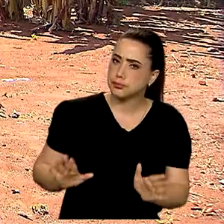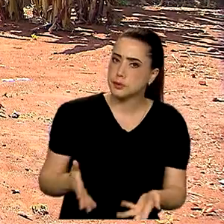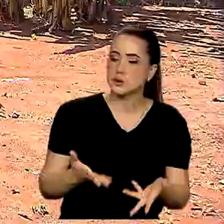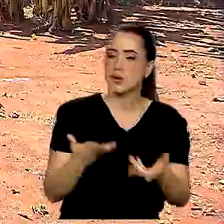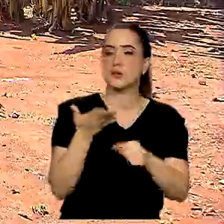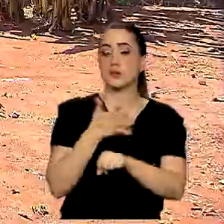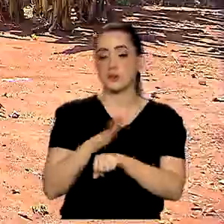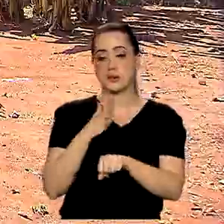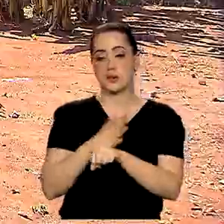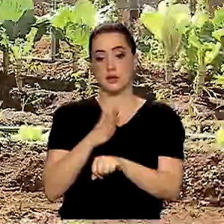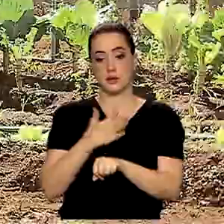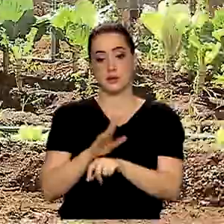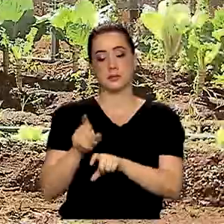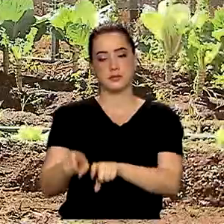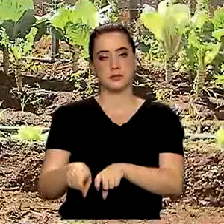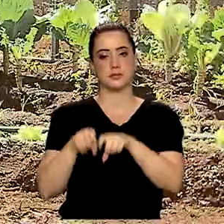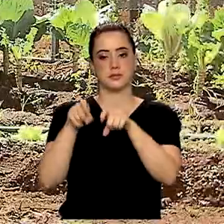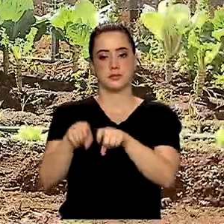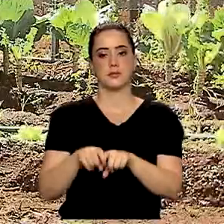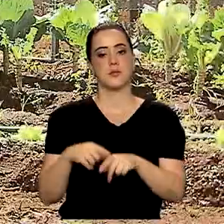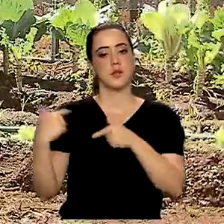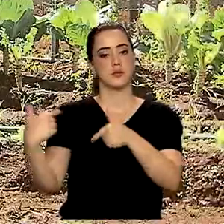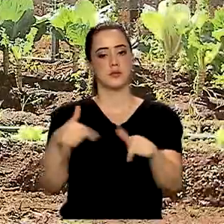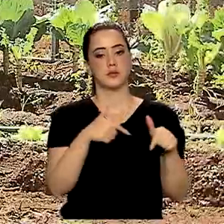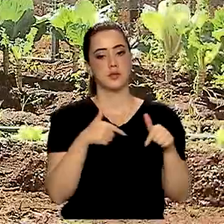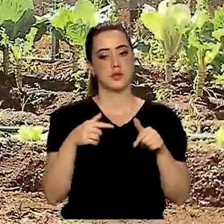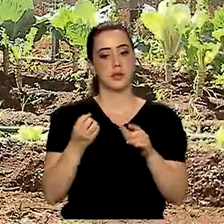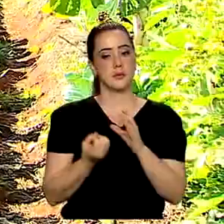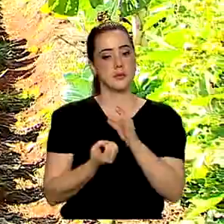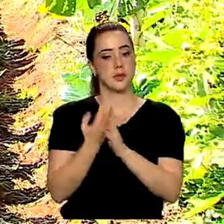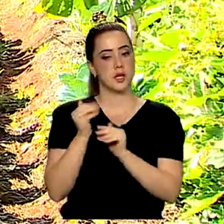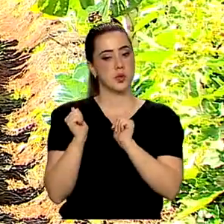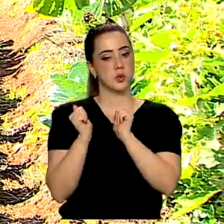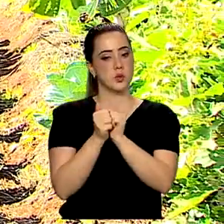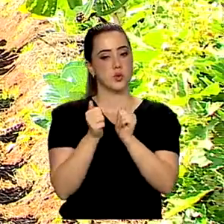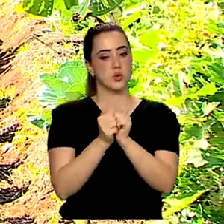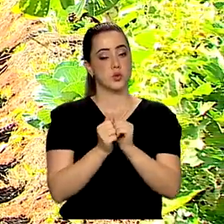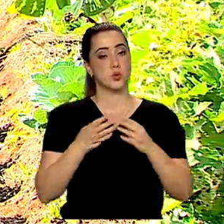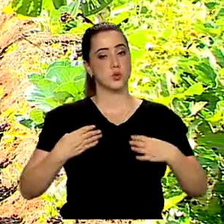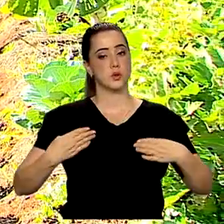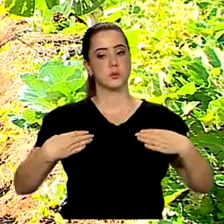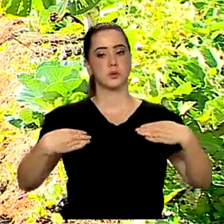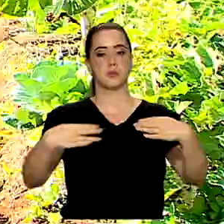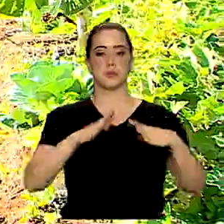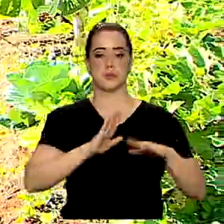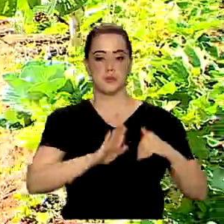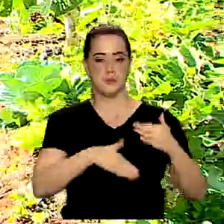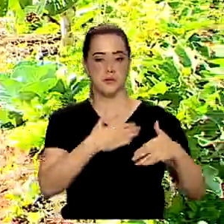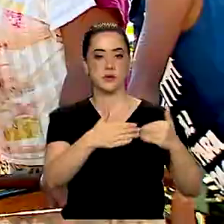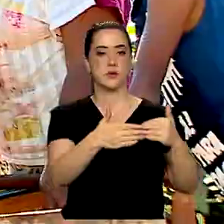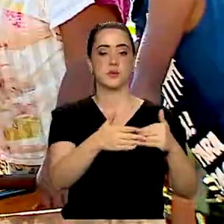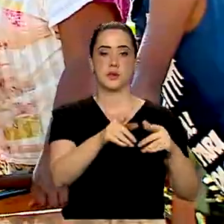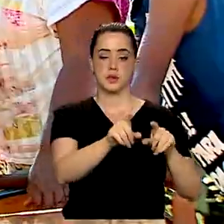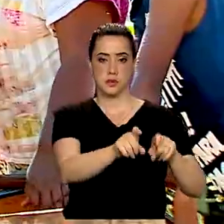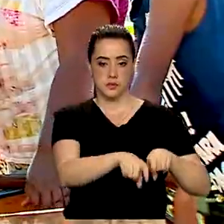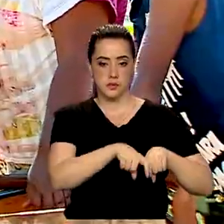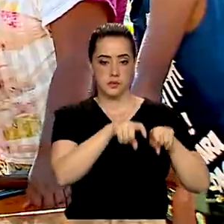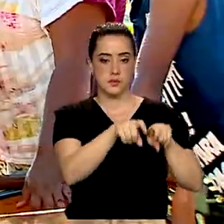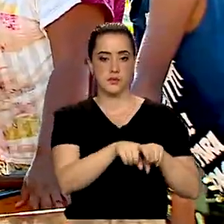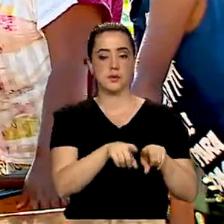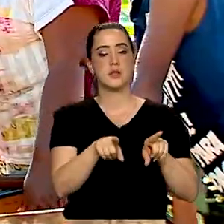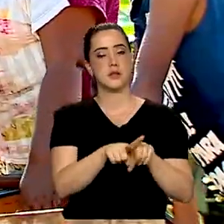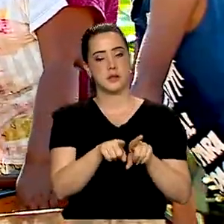Capacitação Agrícola. Uma ação elaborada em conjunto pelos Ministérios do Desenvolvimento Agrário e da